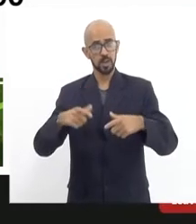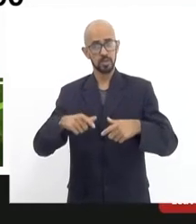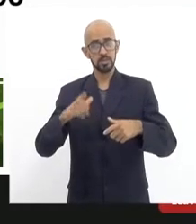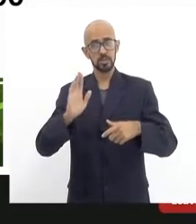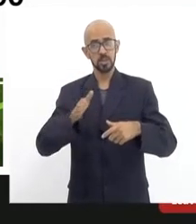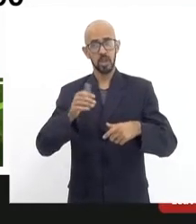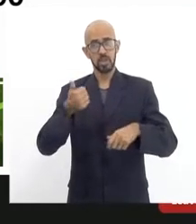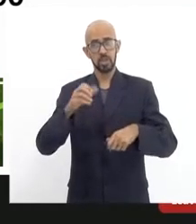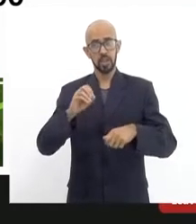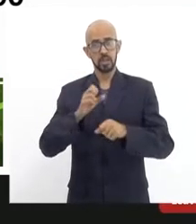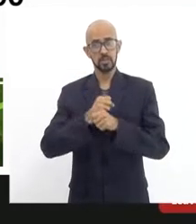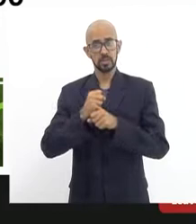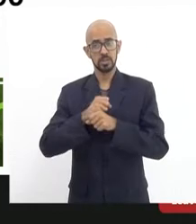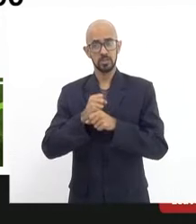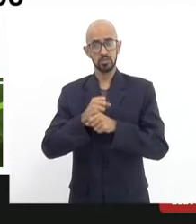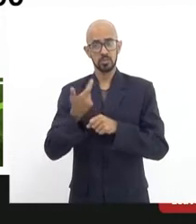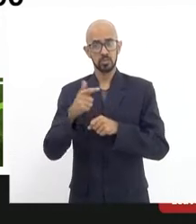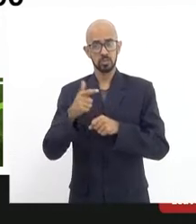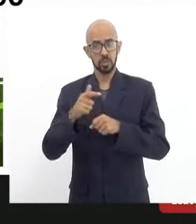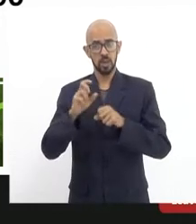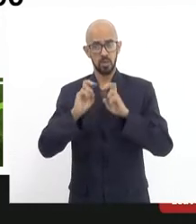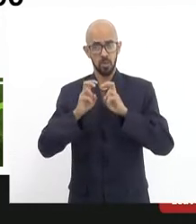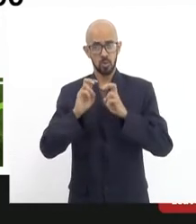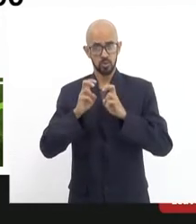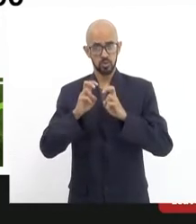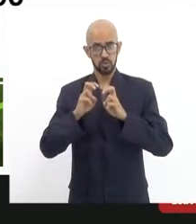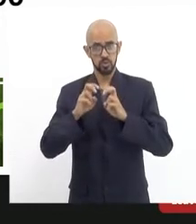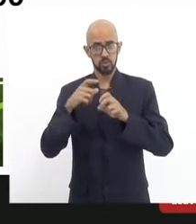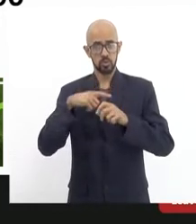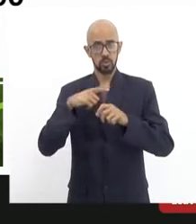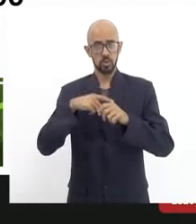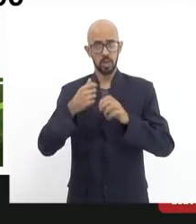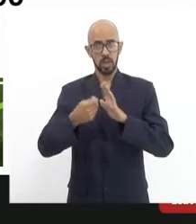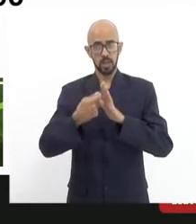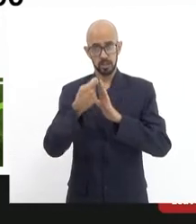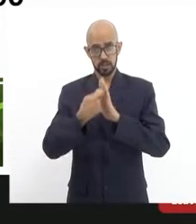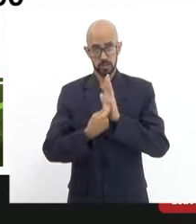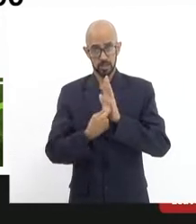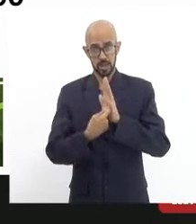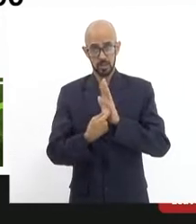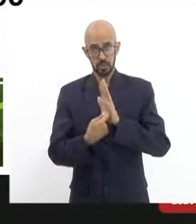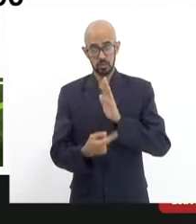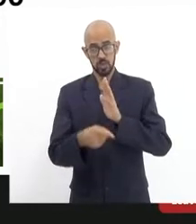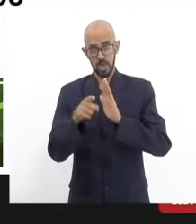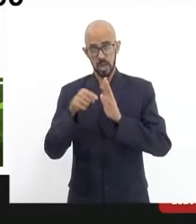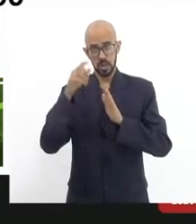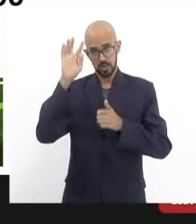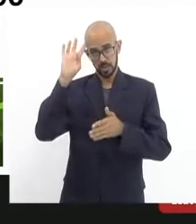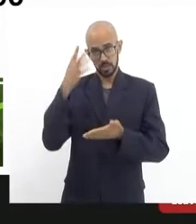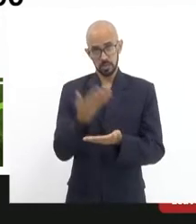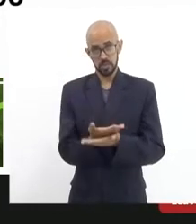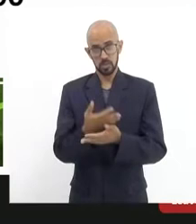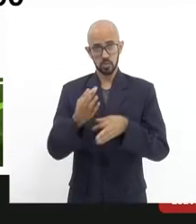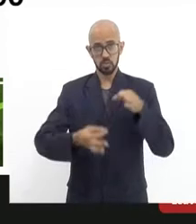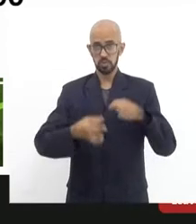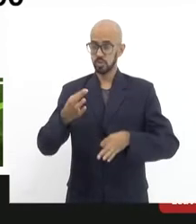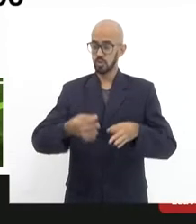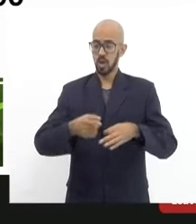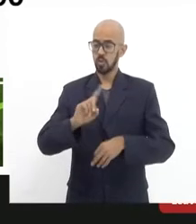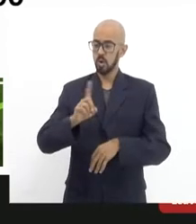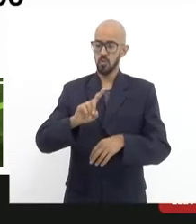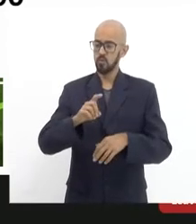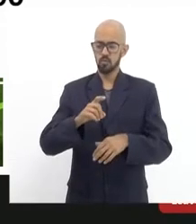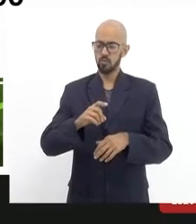hora, isso que está escrito aqui nesse quadrinho, que é a sentença judicial, que coloca um prazo de 60 dias, não foi cumprida.